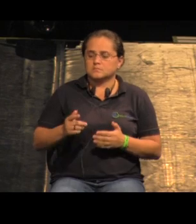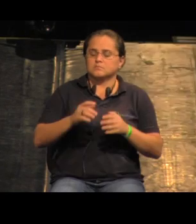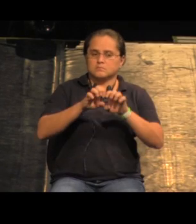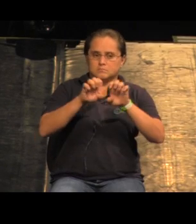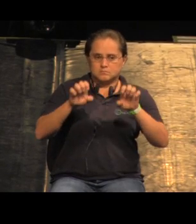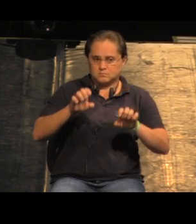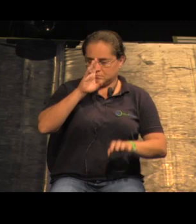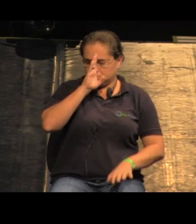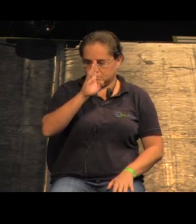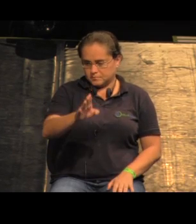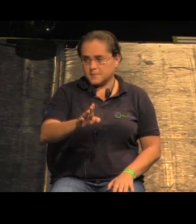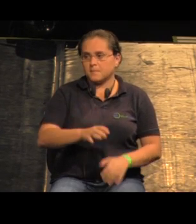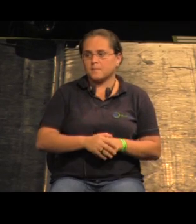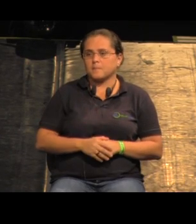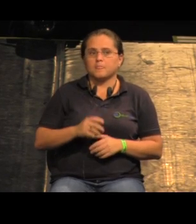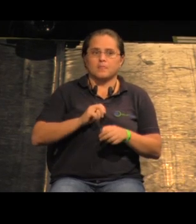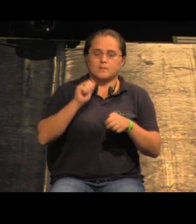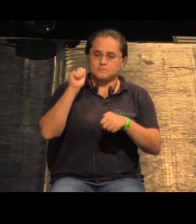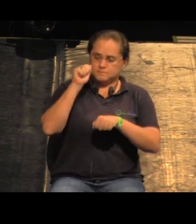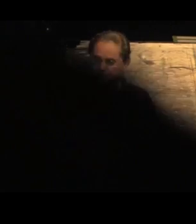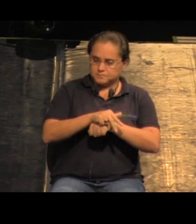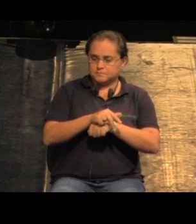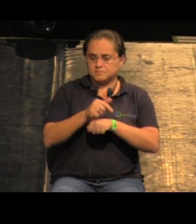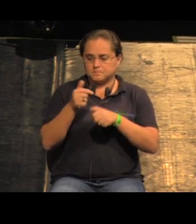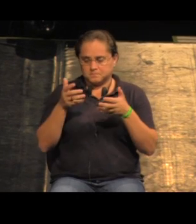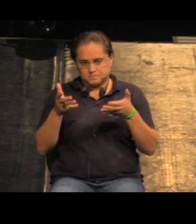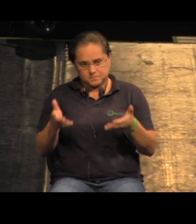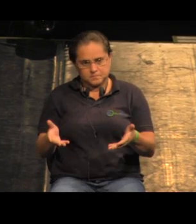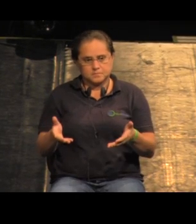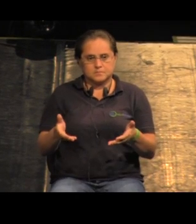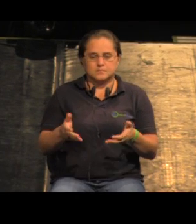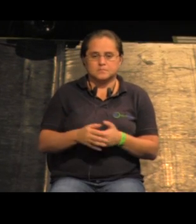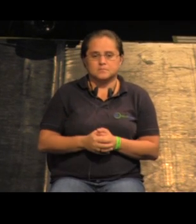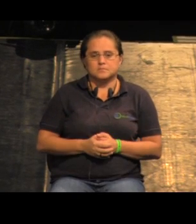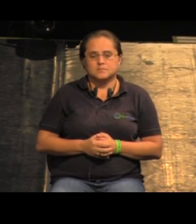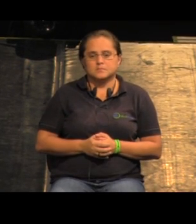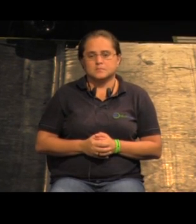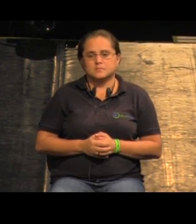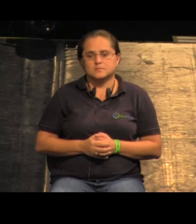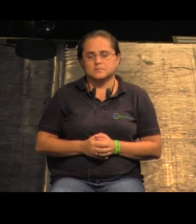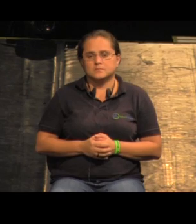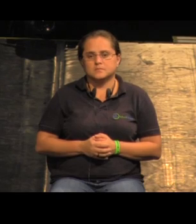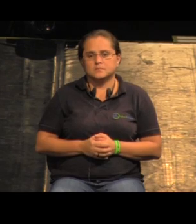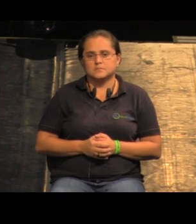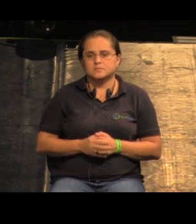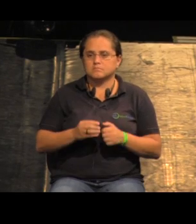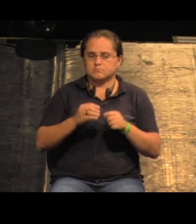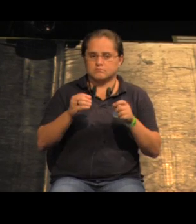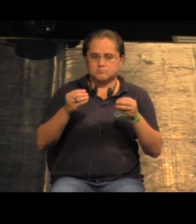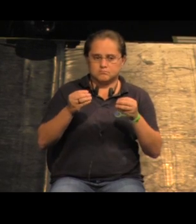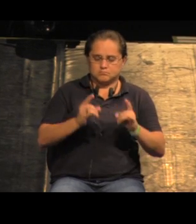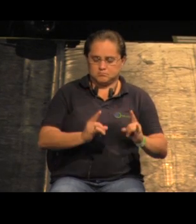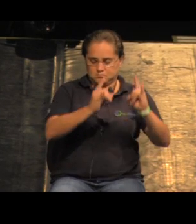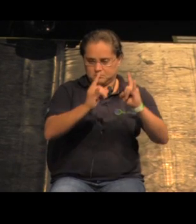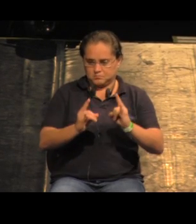estratégias principais então ele entra e nesse caso adicionalmente com a compactação dos